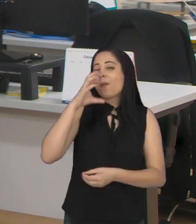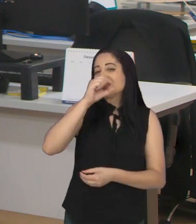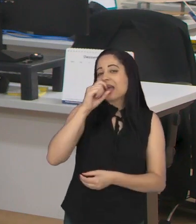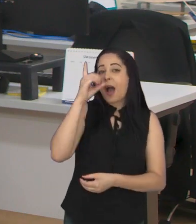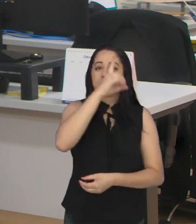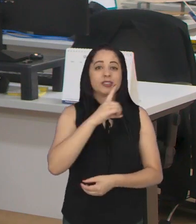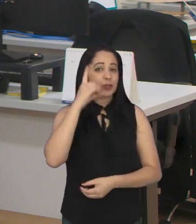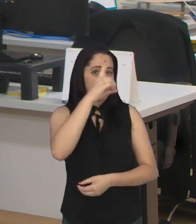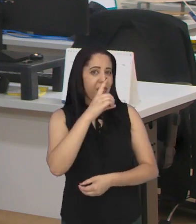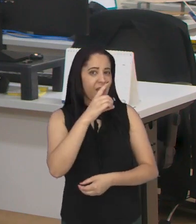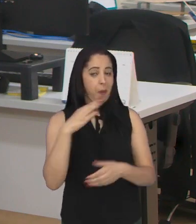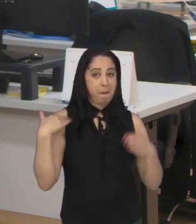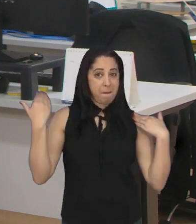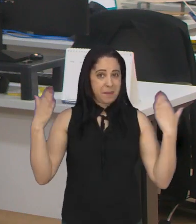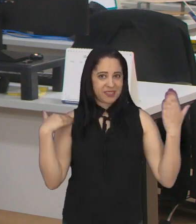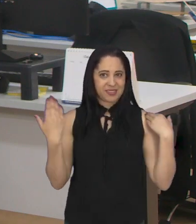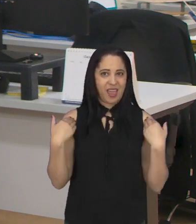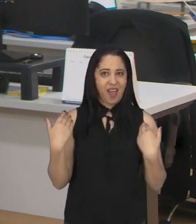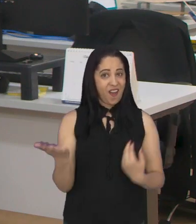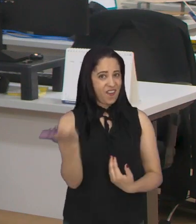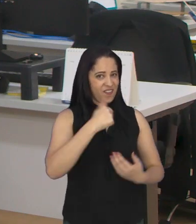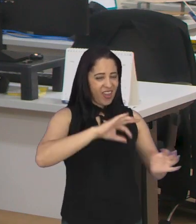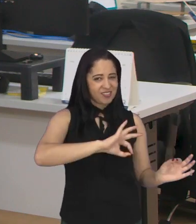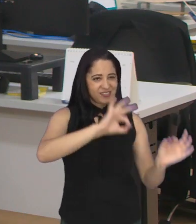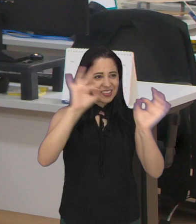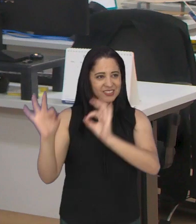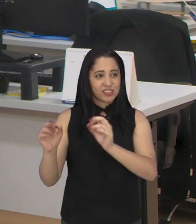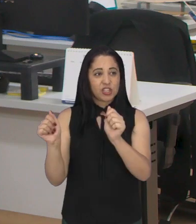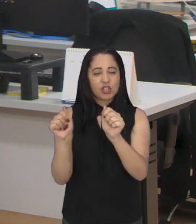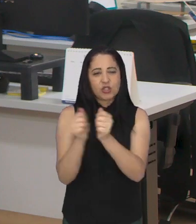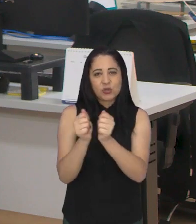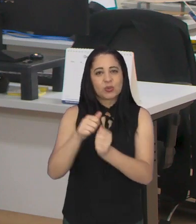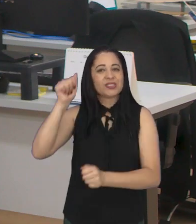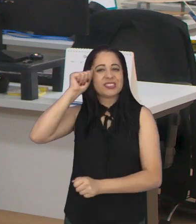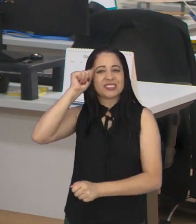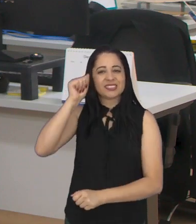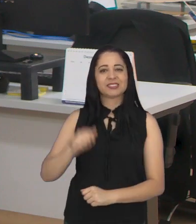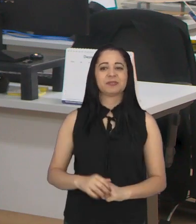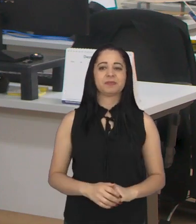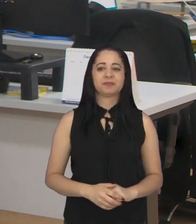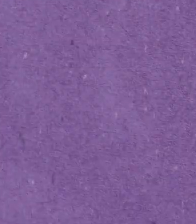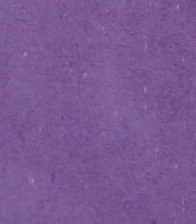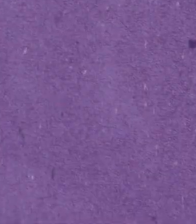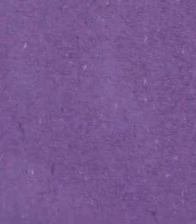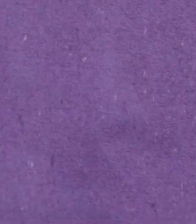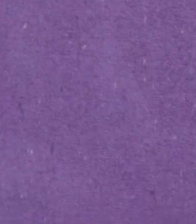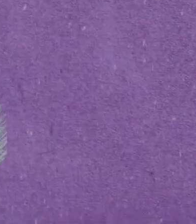programação para o fim de semana. Vamos ver o que a Adriane Alves preparou para a gente na nossa Agenda Cultural?